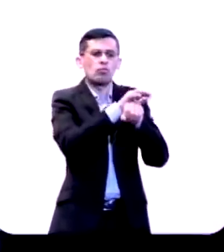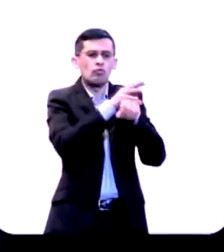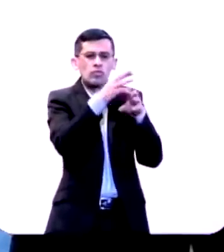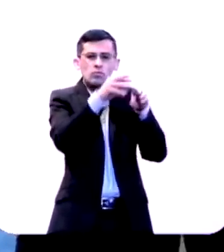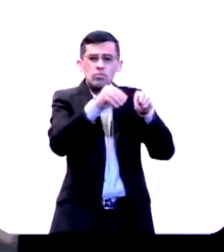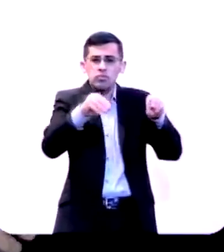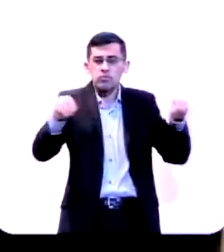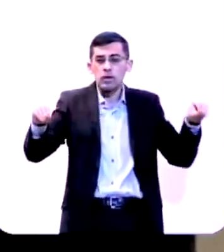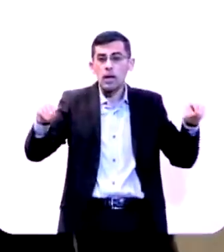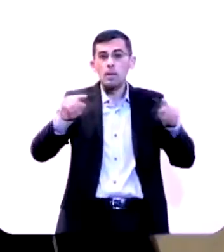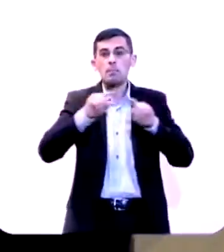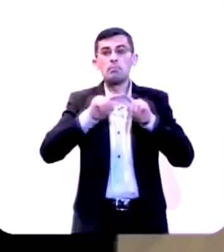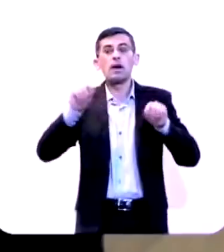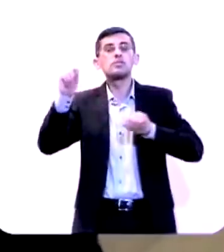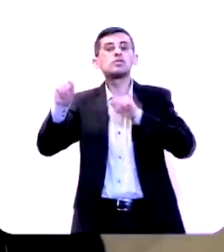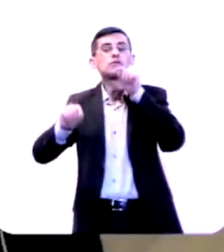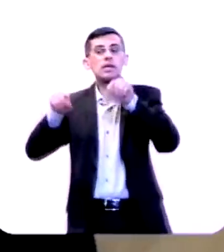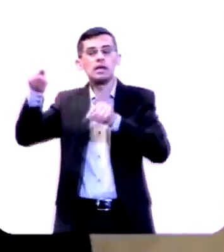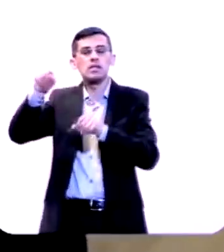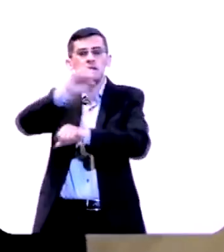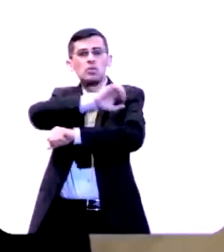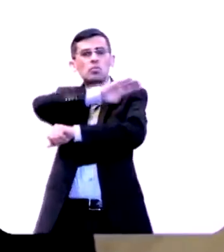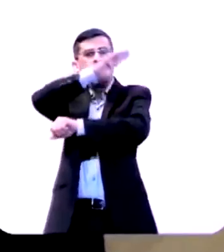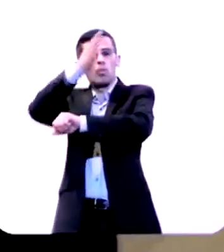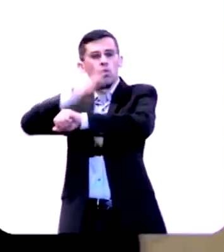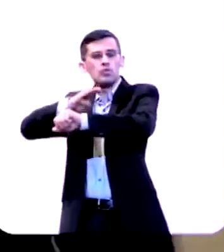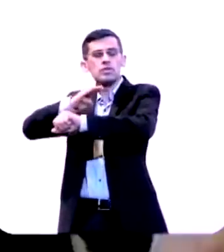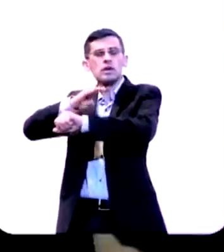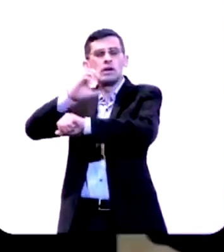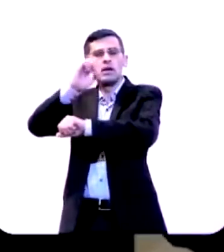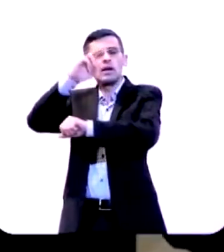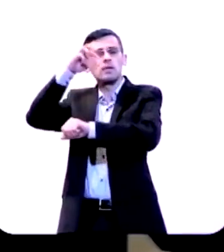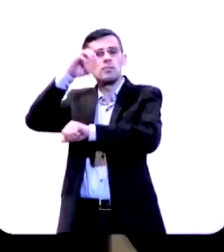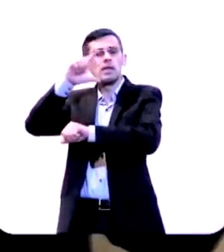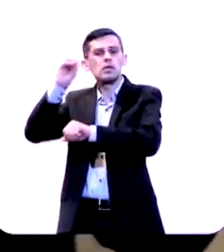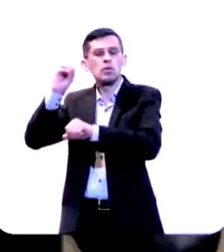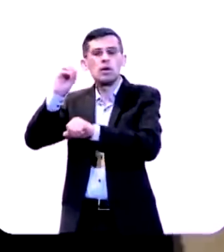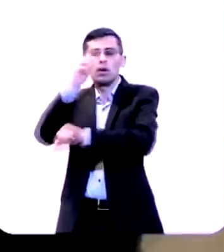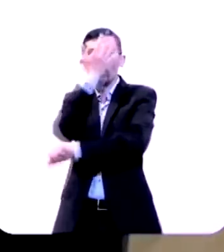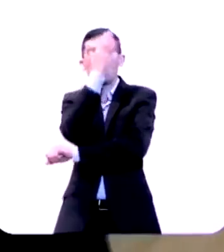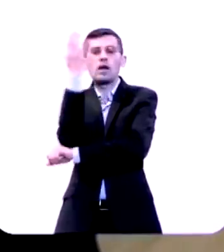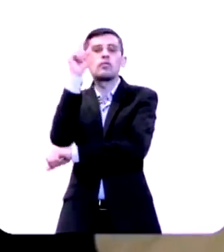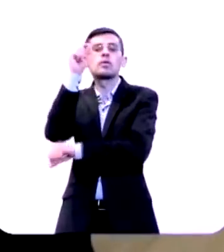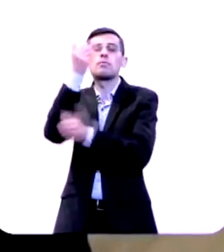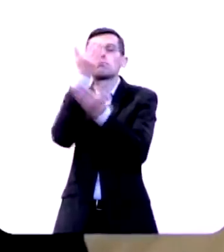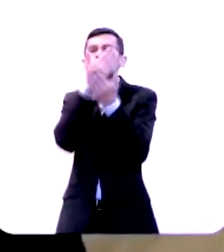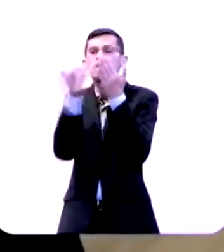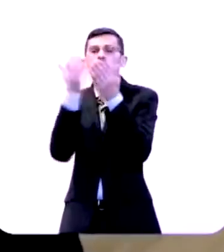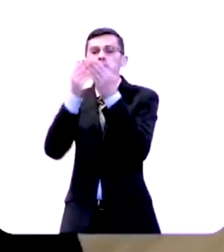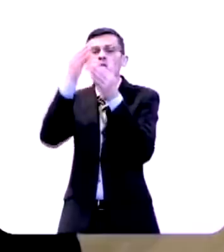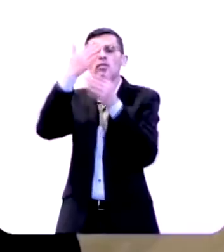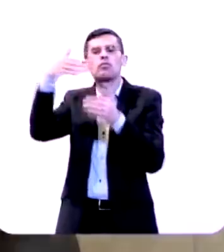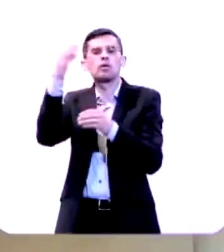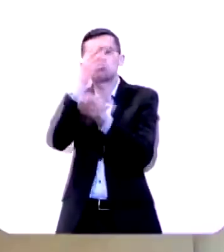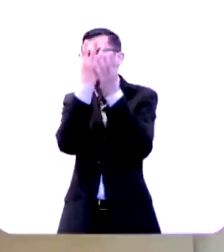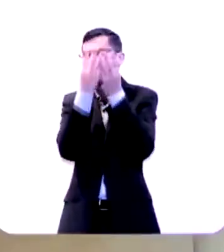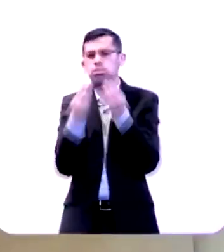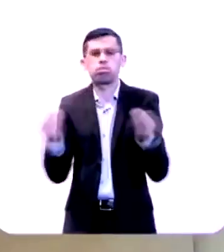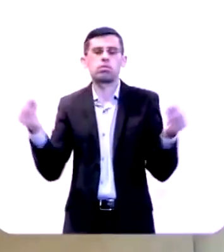deserto e na região de Bazan e no monte Carmelo as árvores perderam as suas folhas